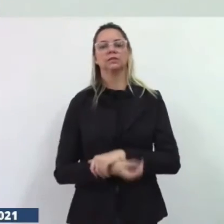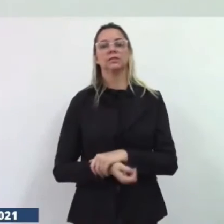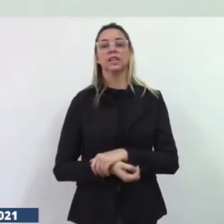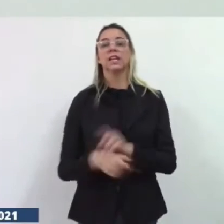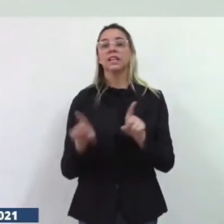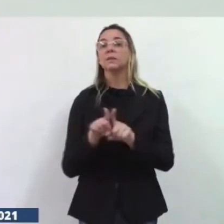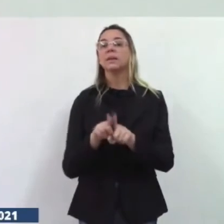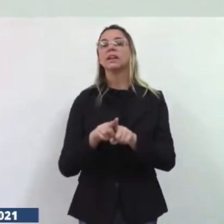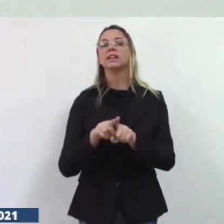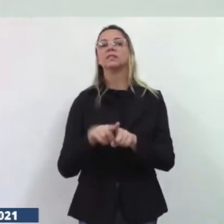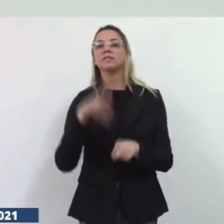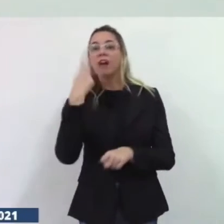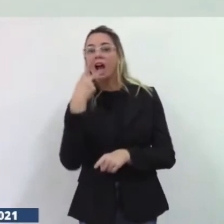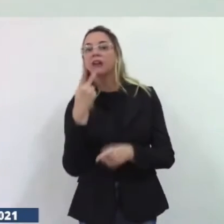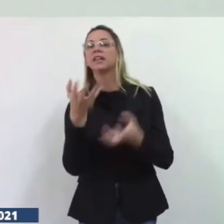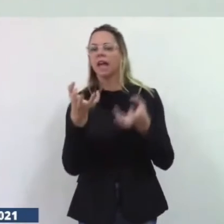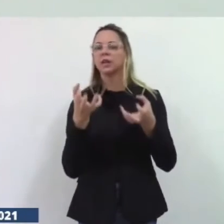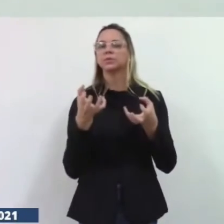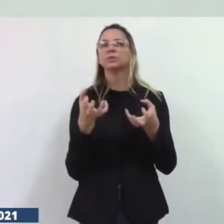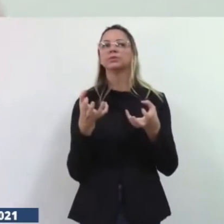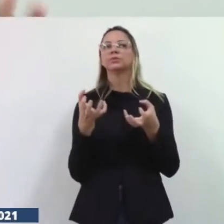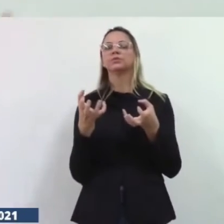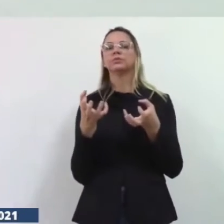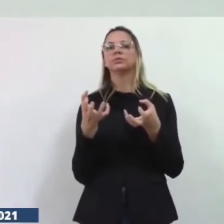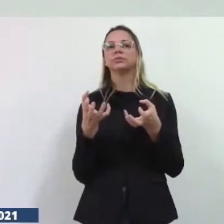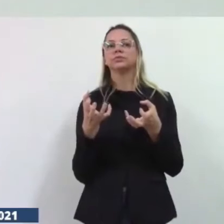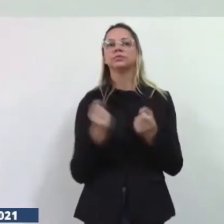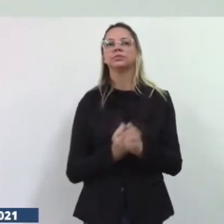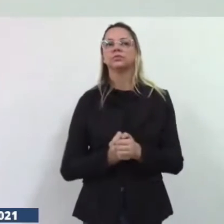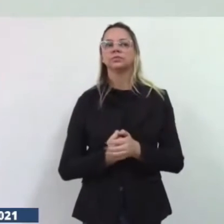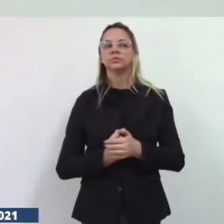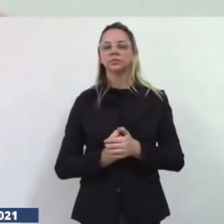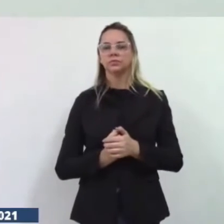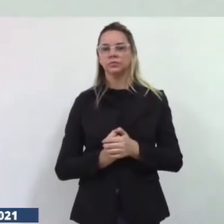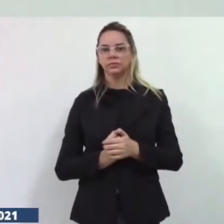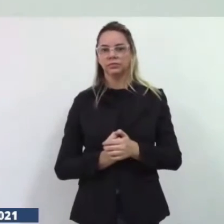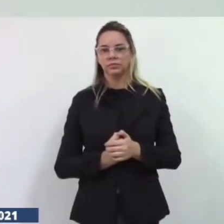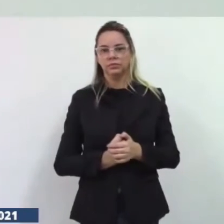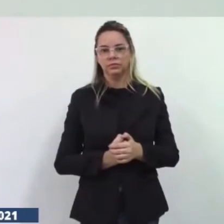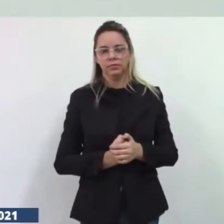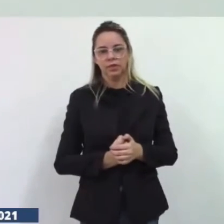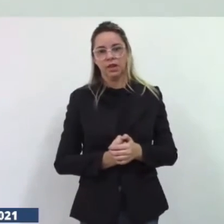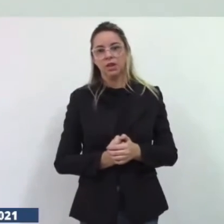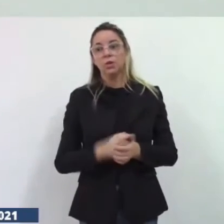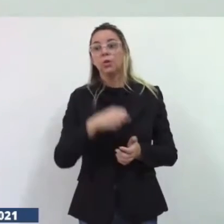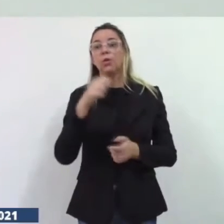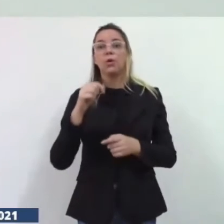falar também colocar na casa na próxima sessão